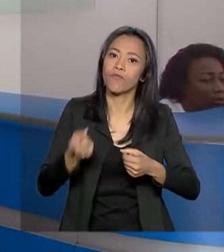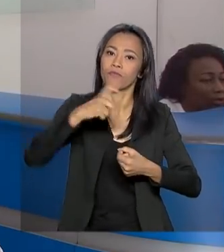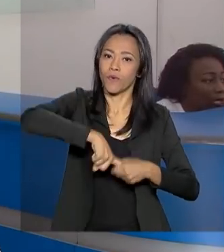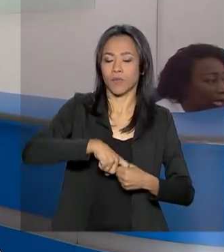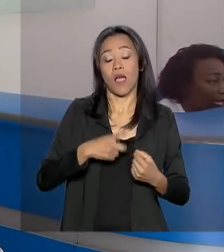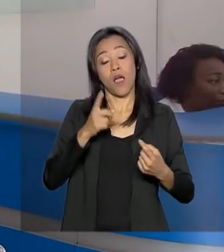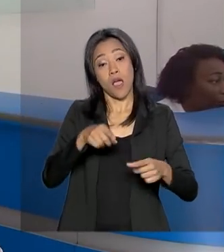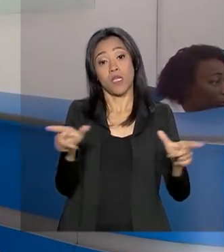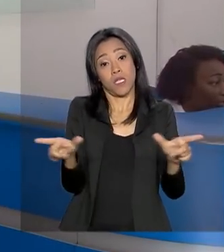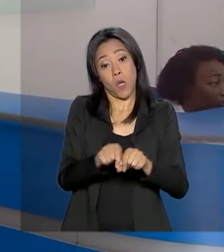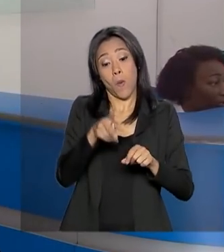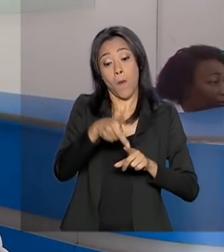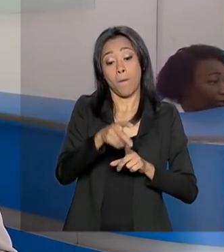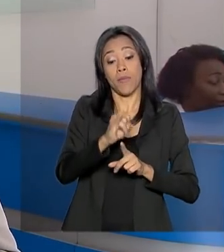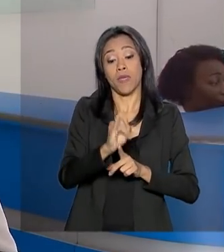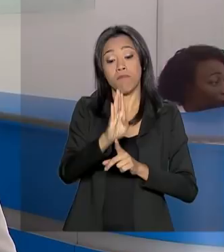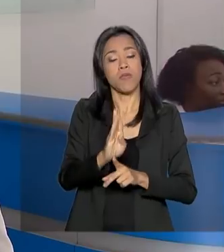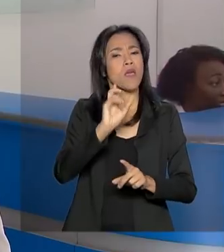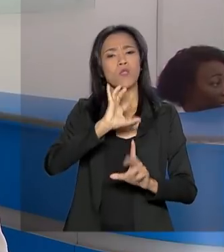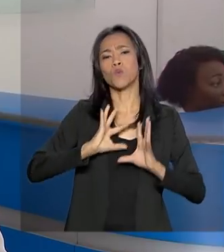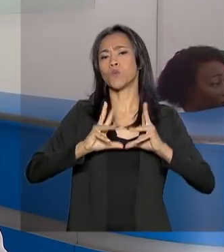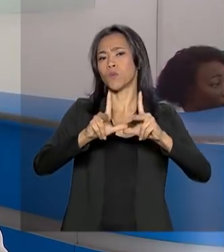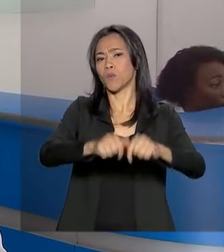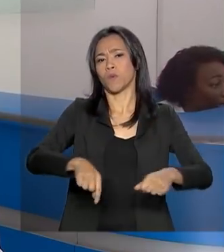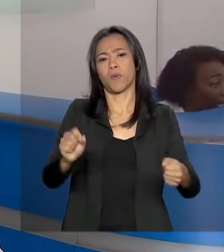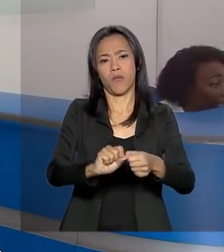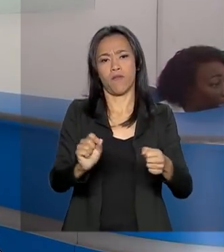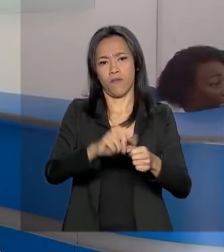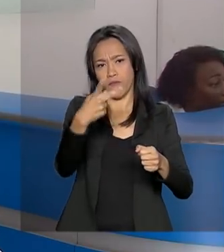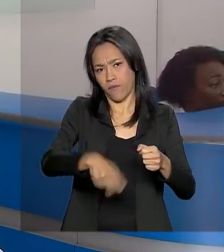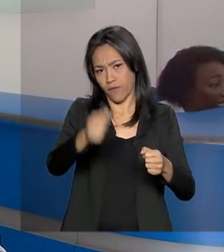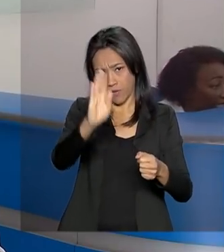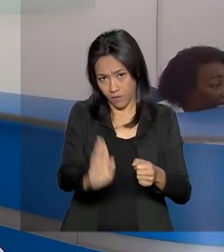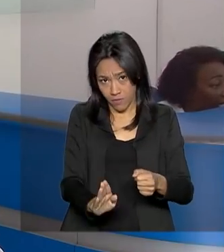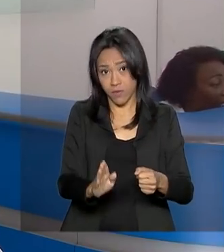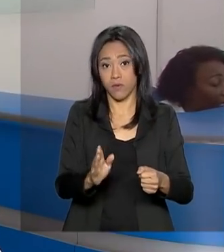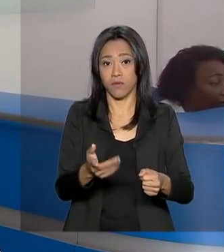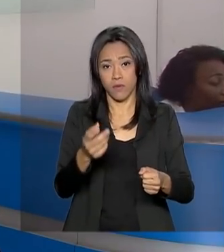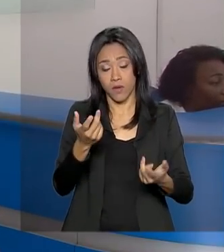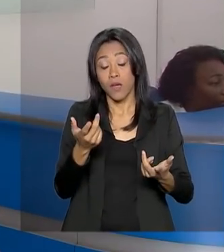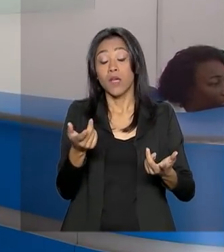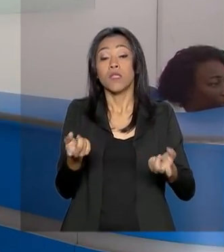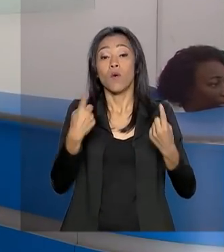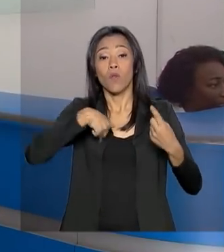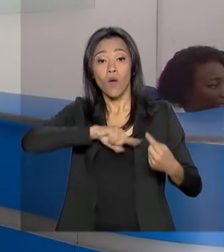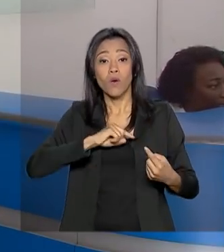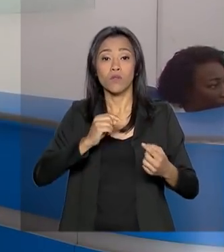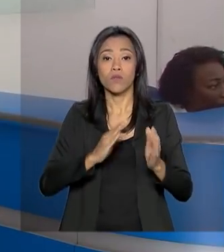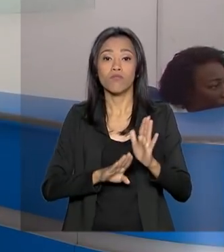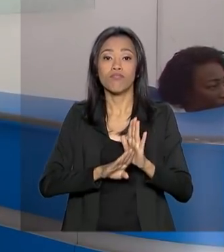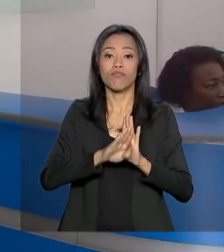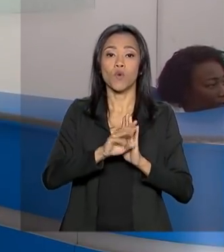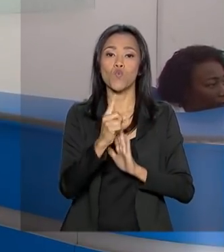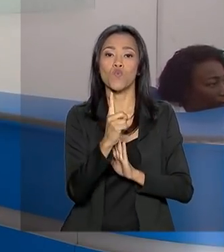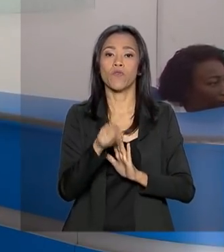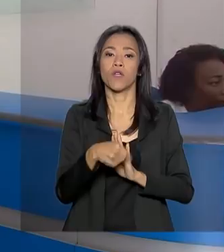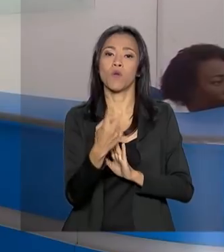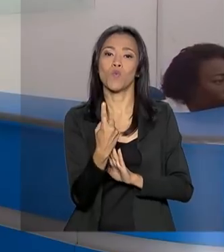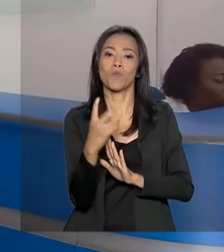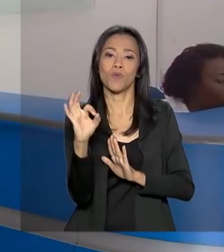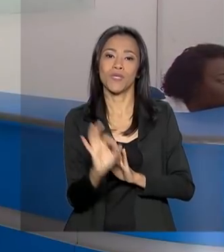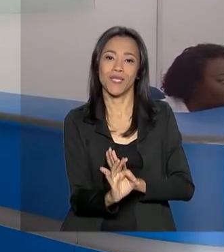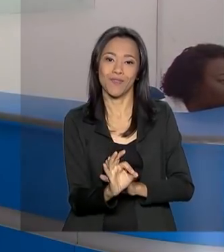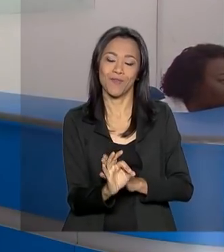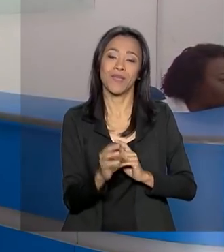soma de todos os serviços e bens produzidos do Brasil. Em 2018, o nosso crescimento foi de 1,1%, somando